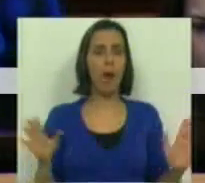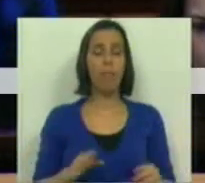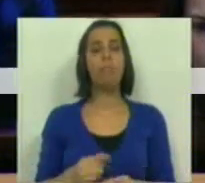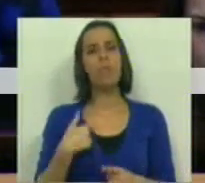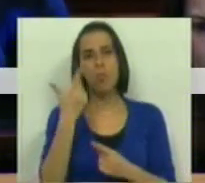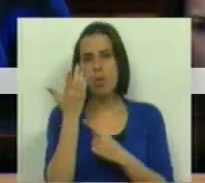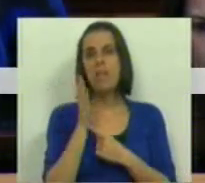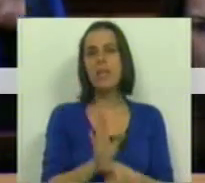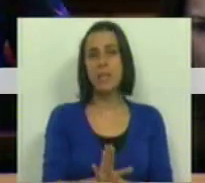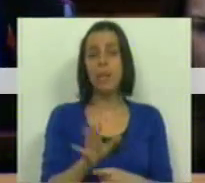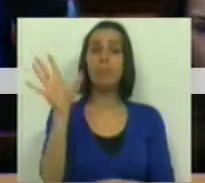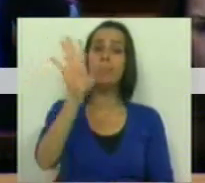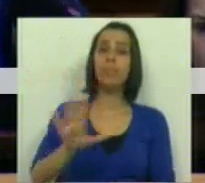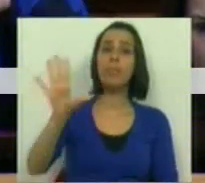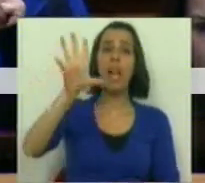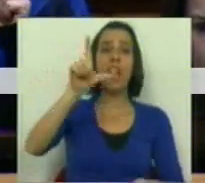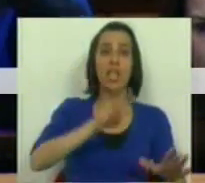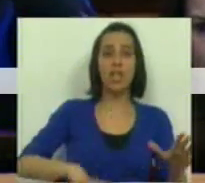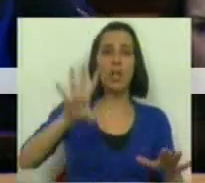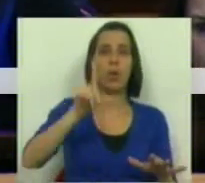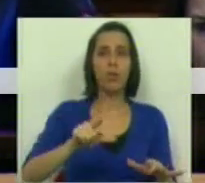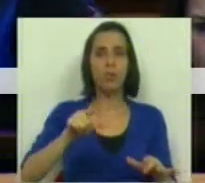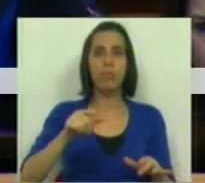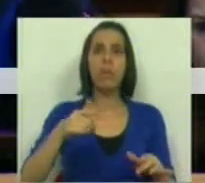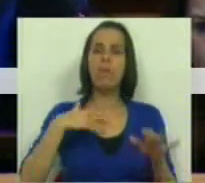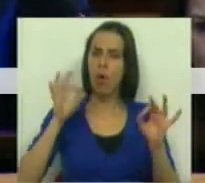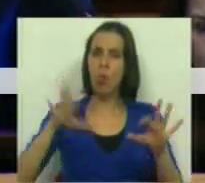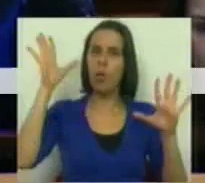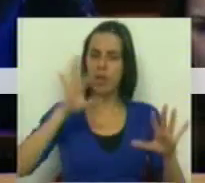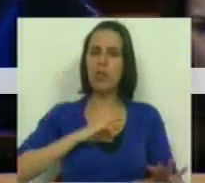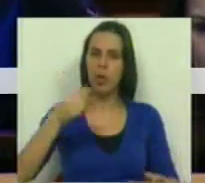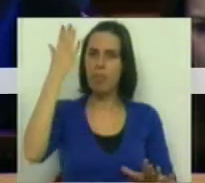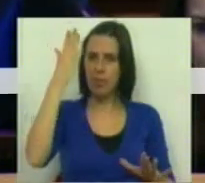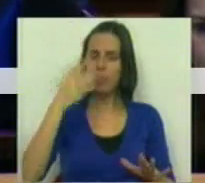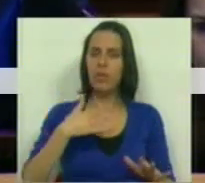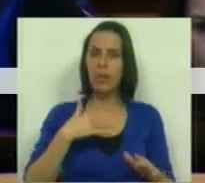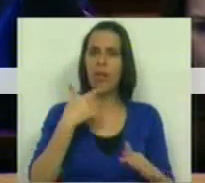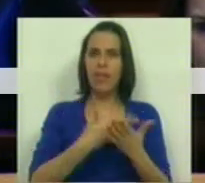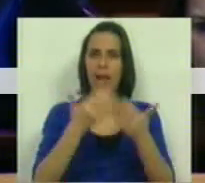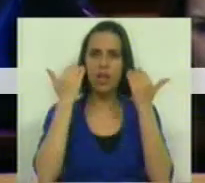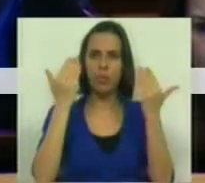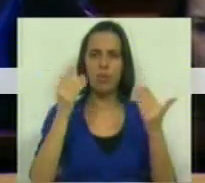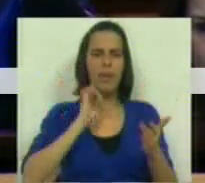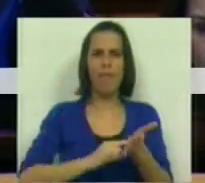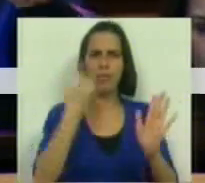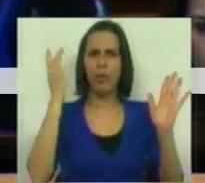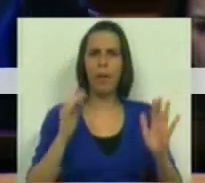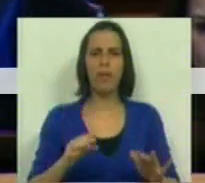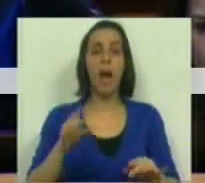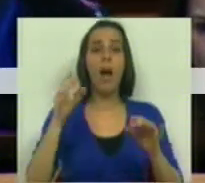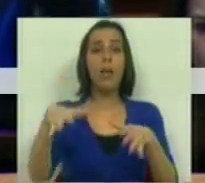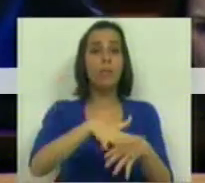E dou-lhe um exemplo, no Distrito de Lisboa... Peço-lhe que conclua, Sr. Presidente. concluir, Sr. Presidente, deixe-me dar esta informação que é fundamental.